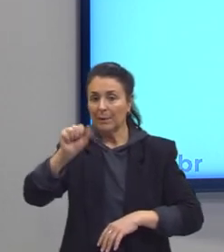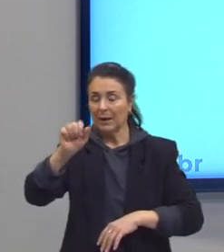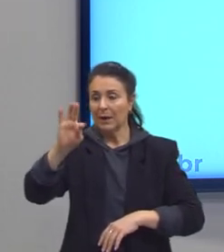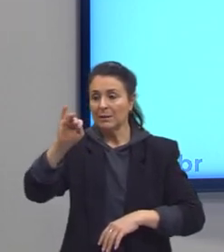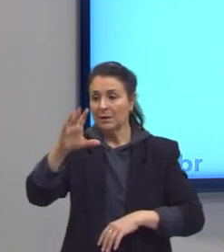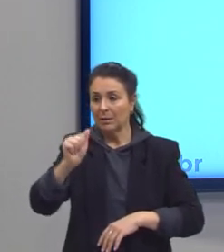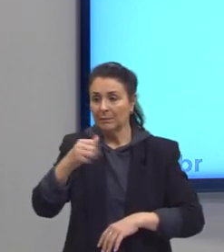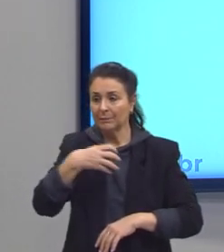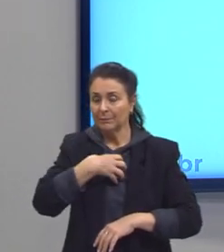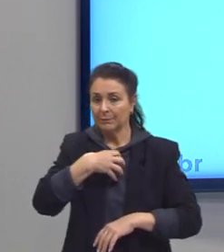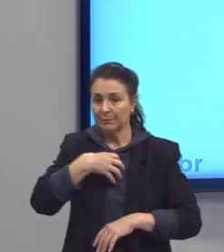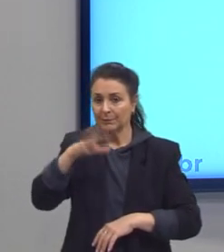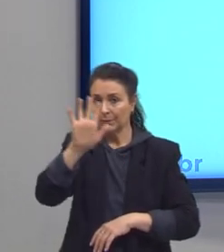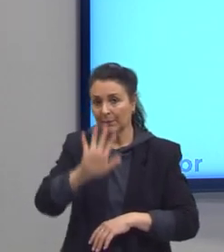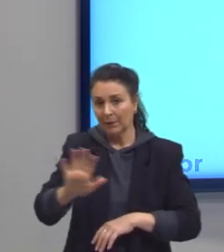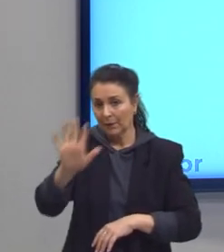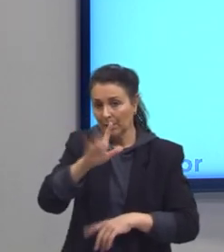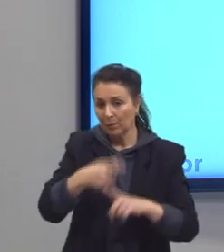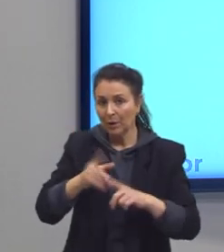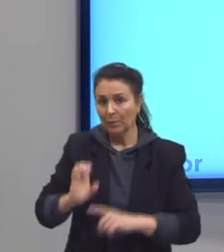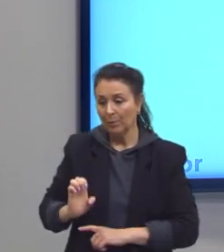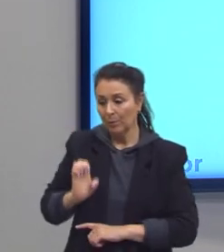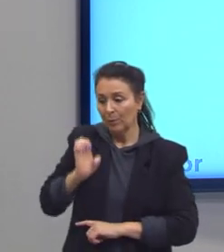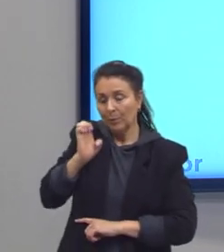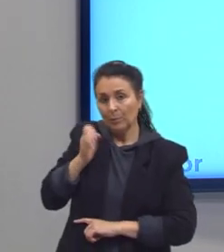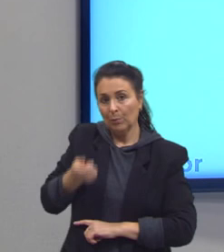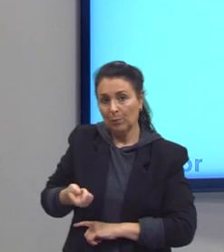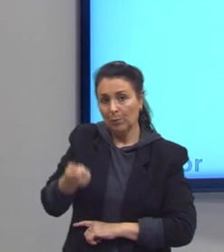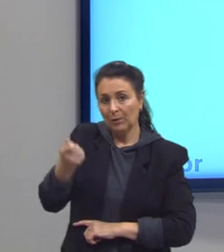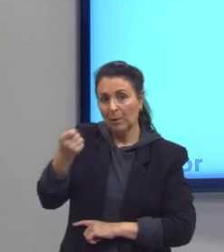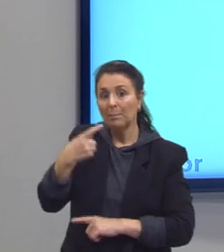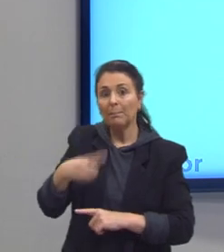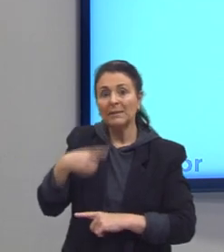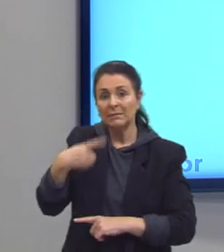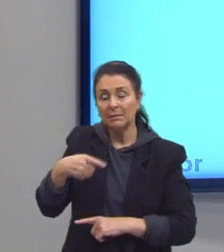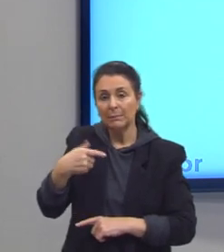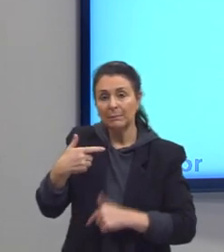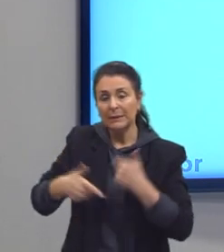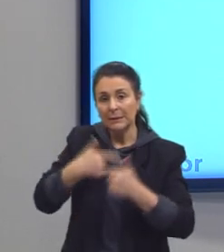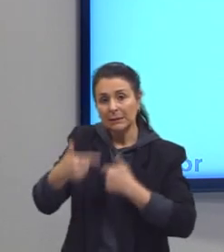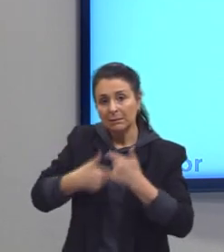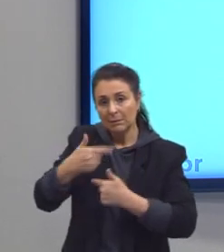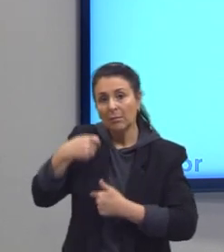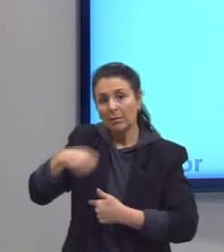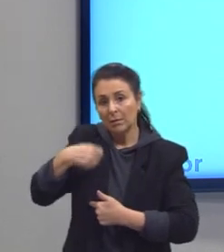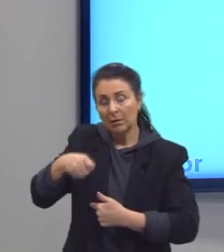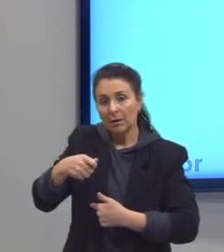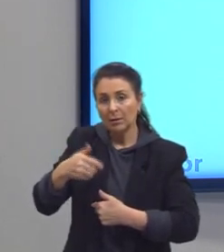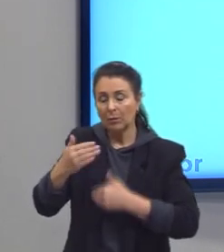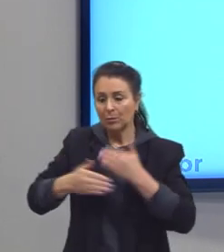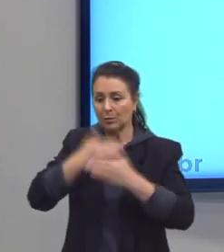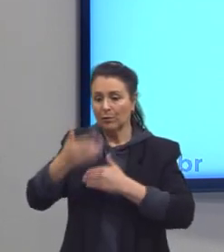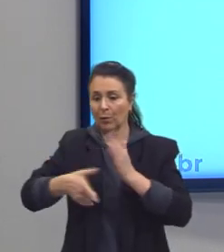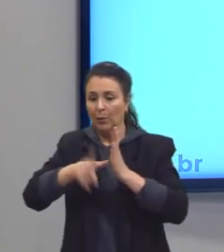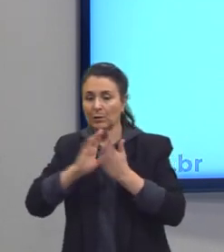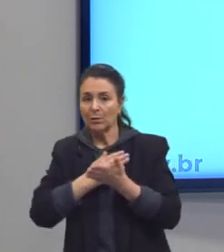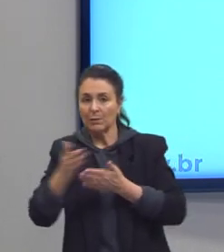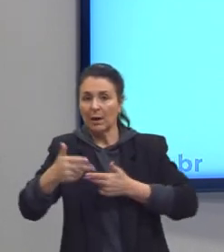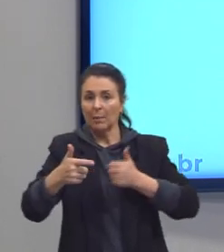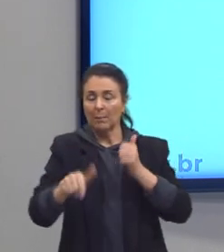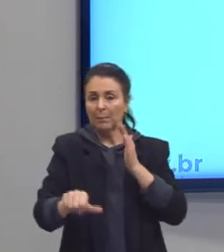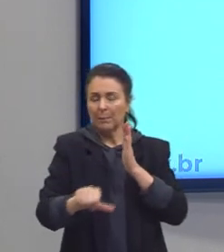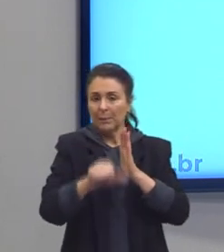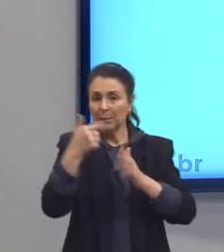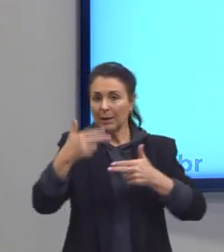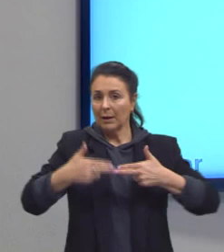porque a burguesia precisa de mão de obra. O Brasil teve uma chance de se desenvolver durante a Primeira Guerra Mundial, tendo em vista que os